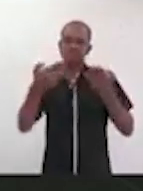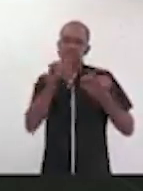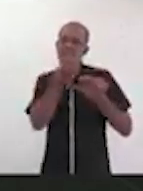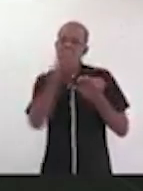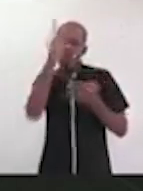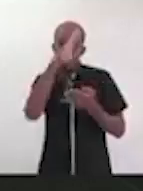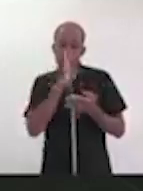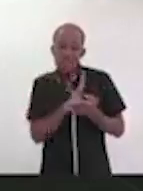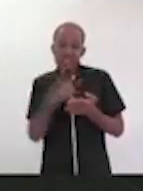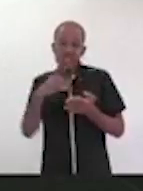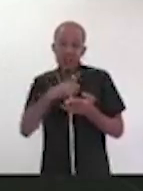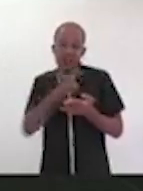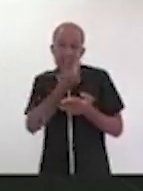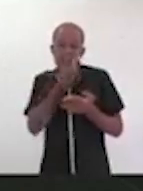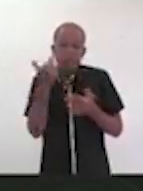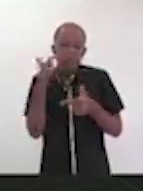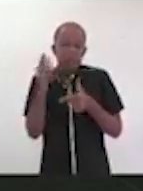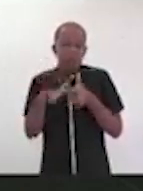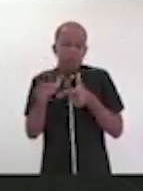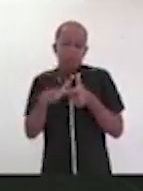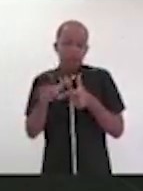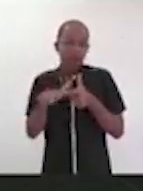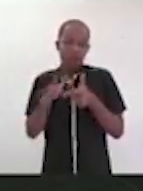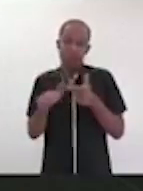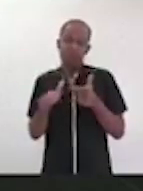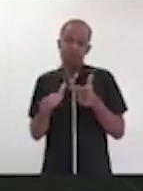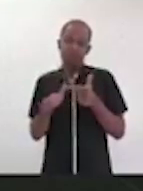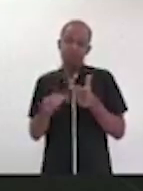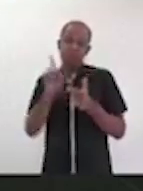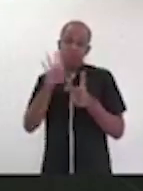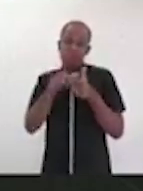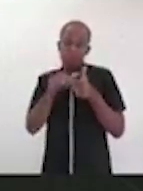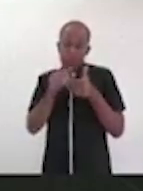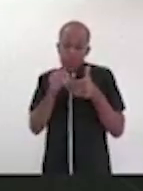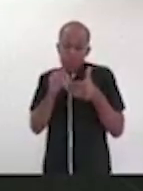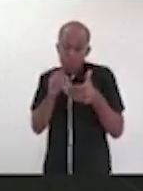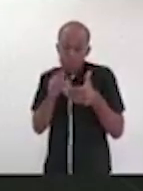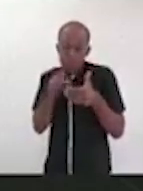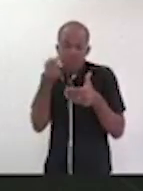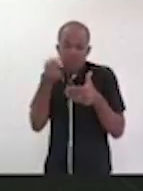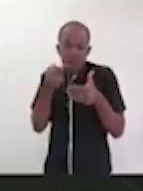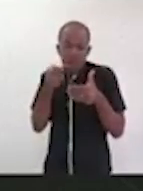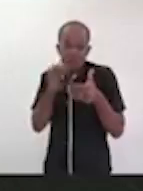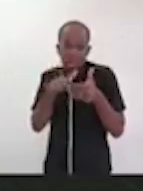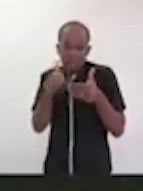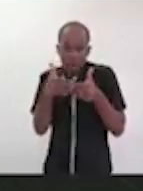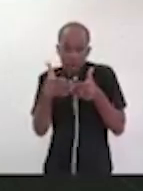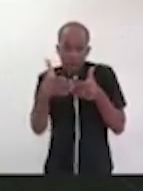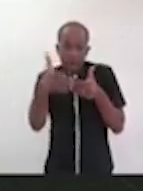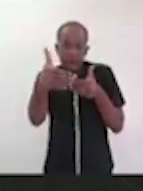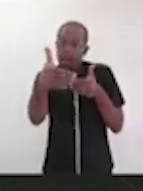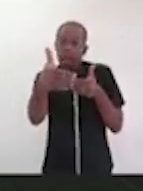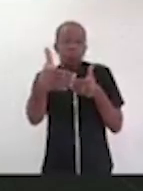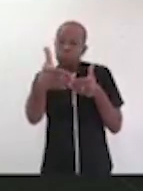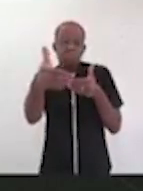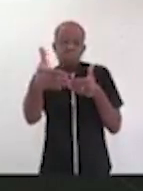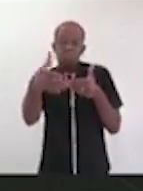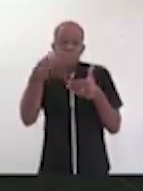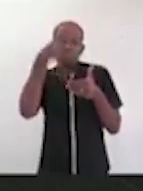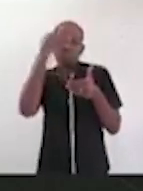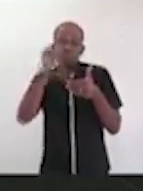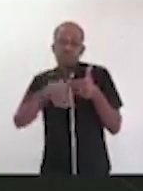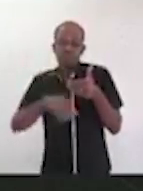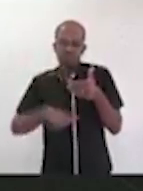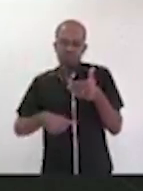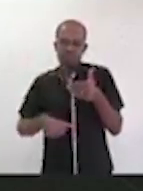ou seja, não enxerga além de dois palmos, três palmos à sua frente, porque a polarização exacerbada não permite ver o que realmente